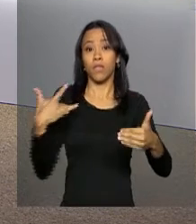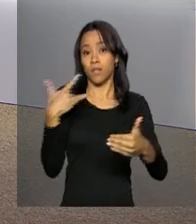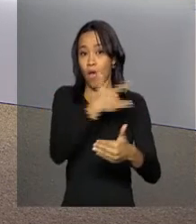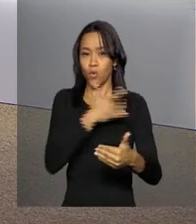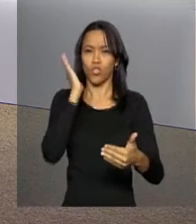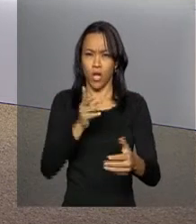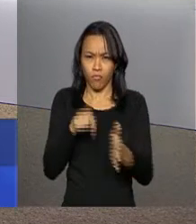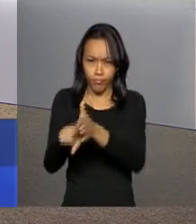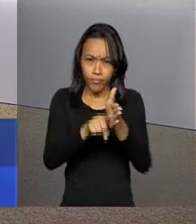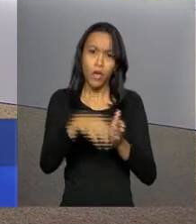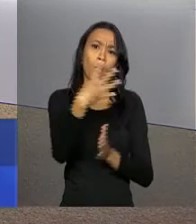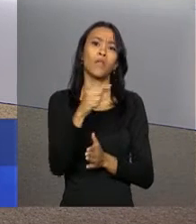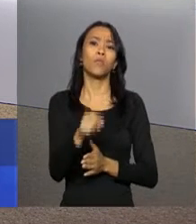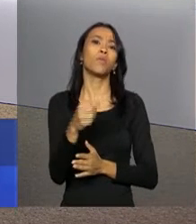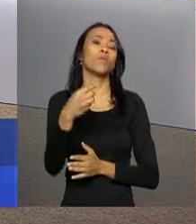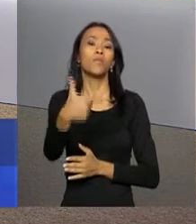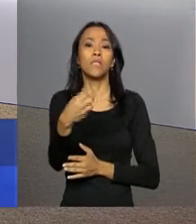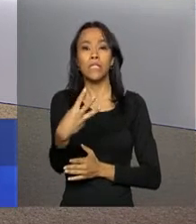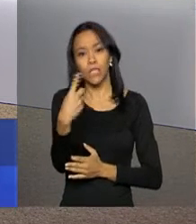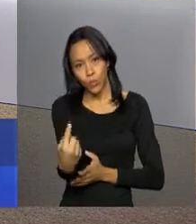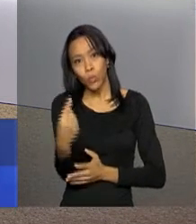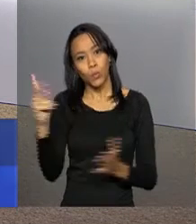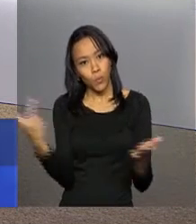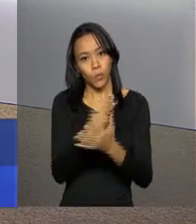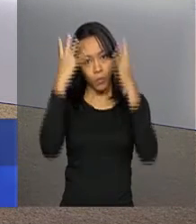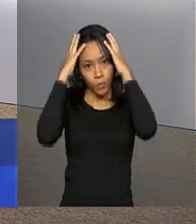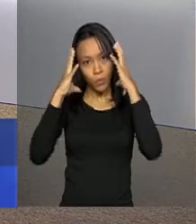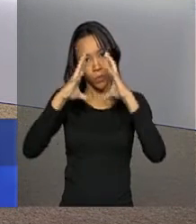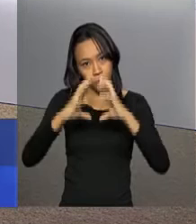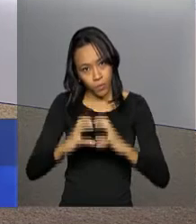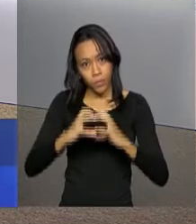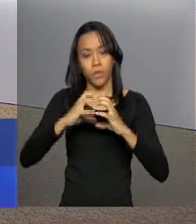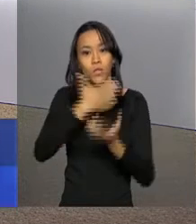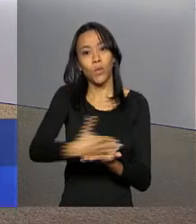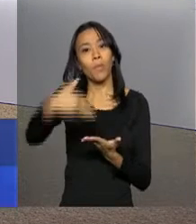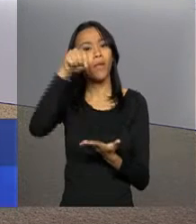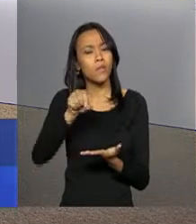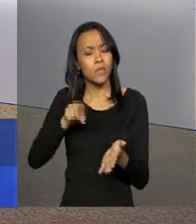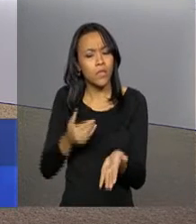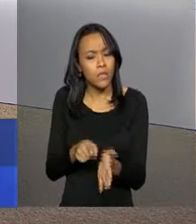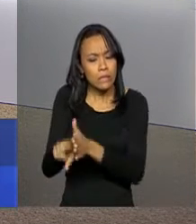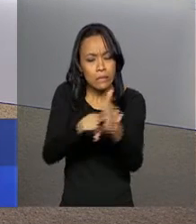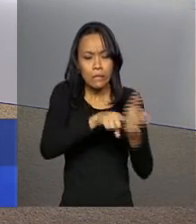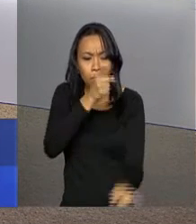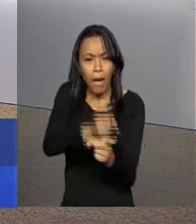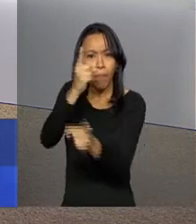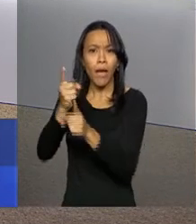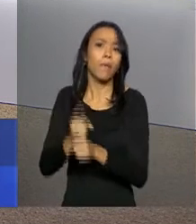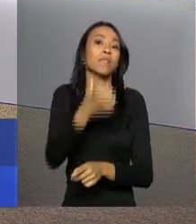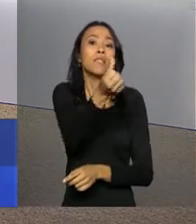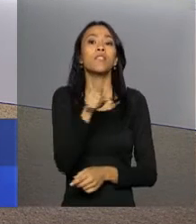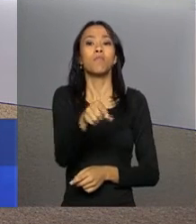investigando 4.231 casos suspeitos de microcefalia. Desde o início da investigação, foram notificados